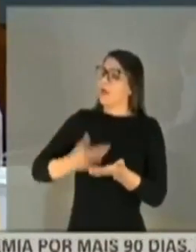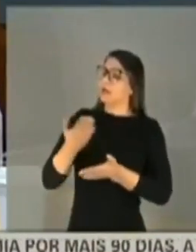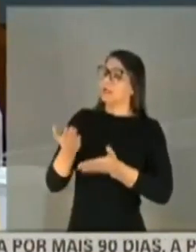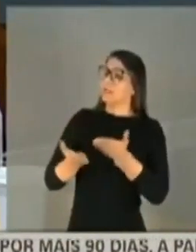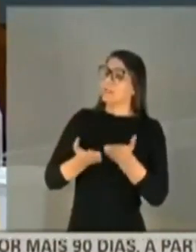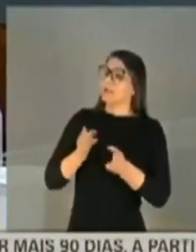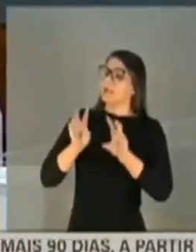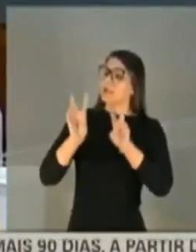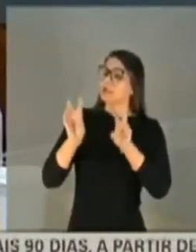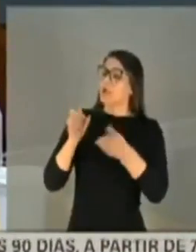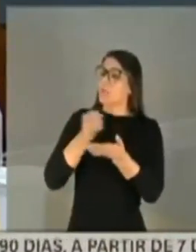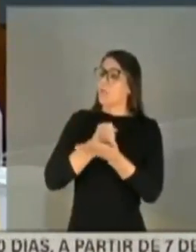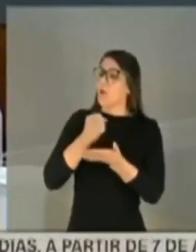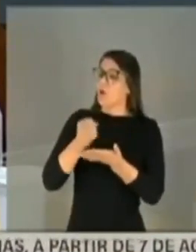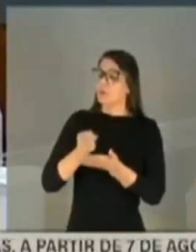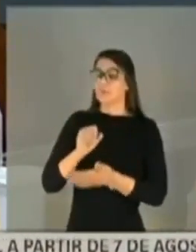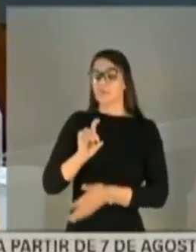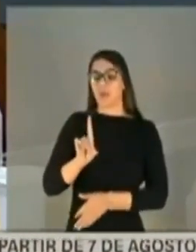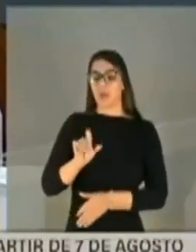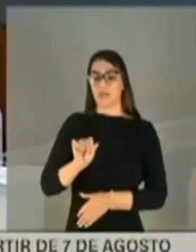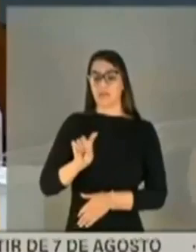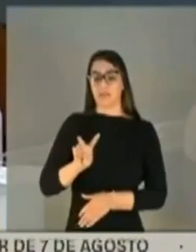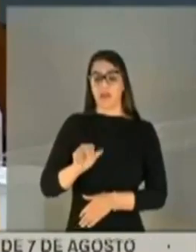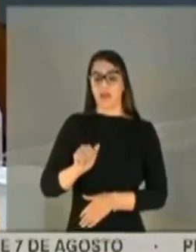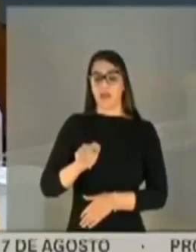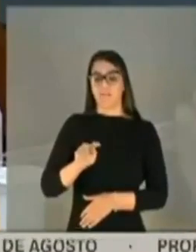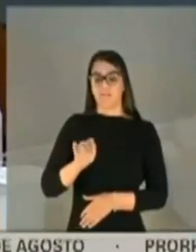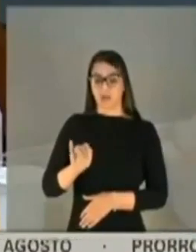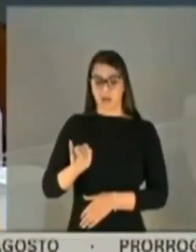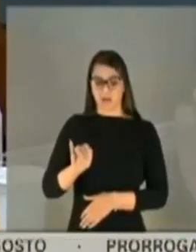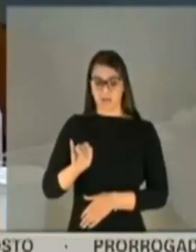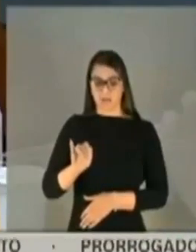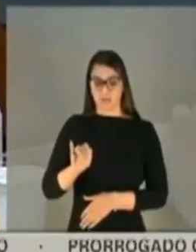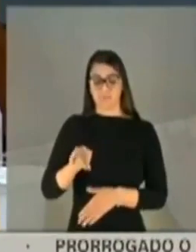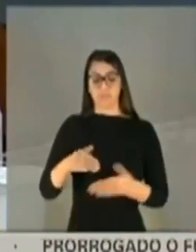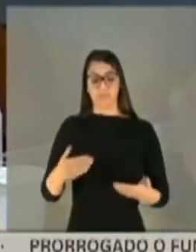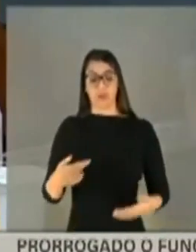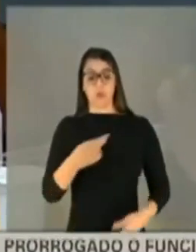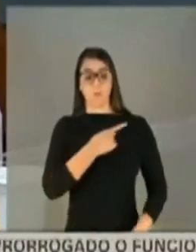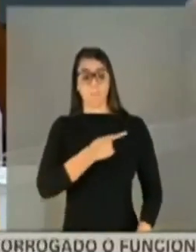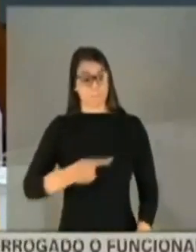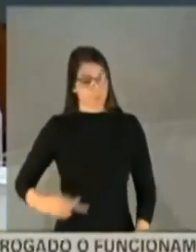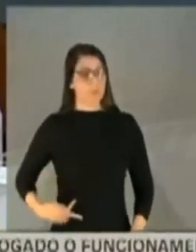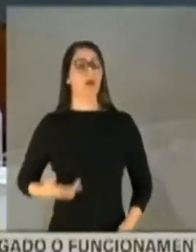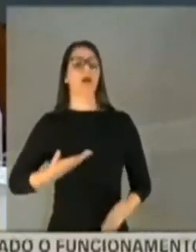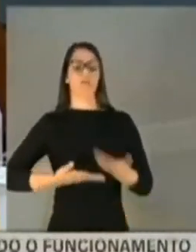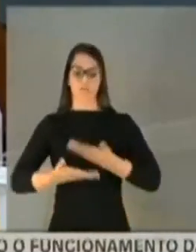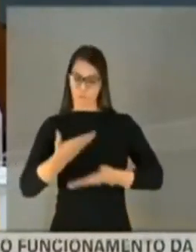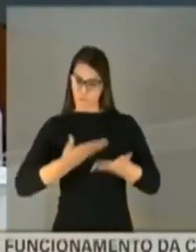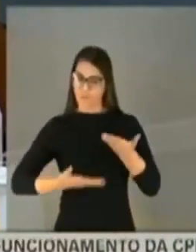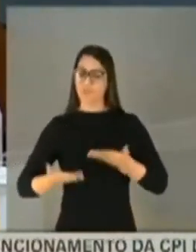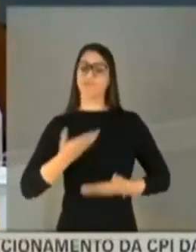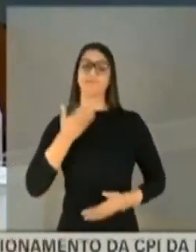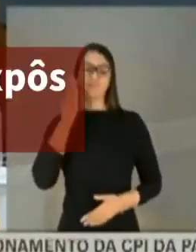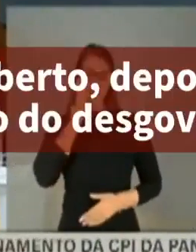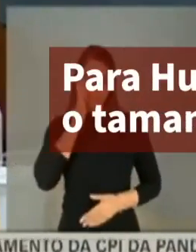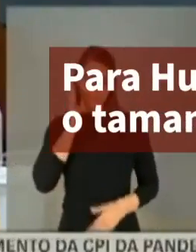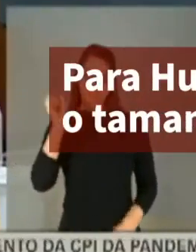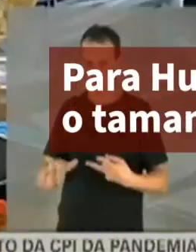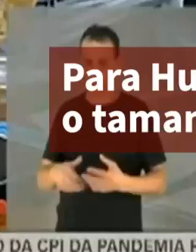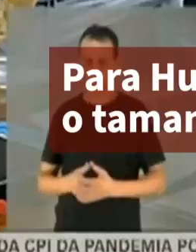tratar sobre o contrato com a Davate. Então o presidente estava envolvido sim nesta